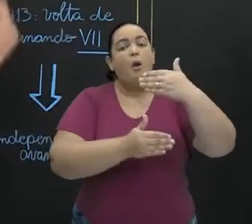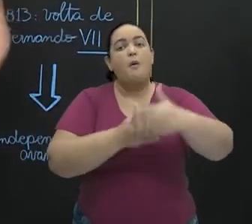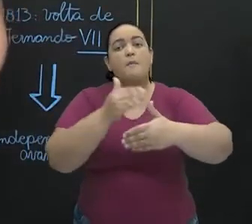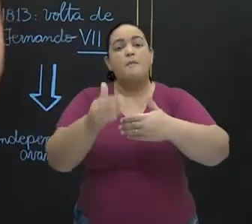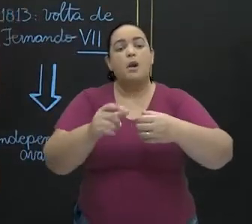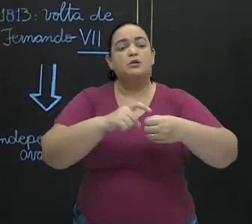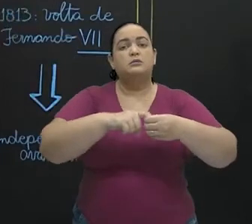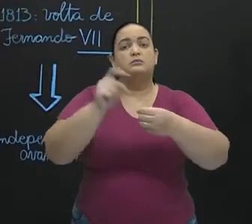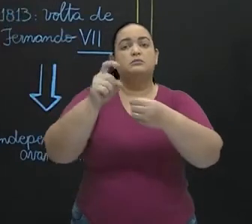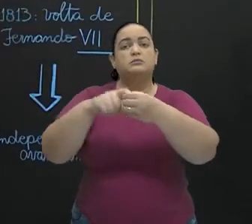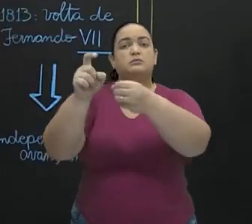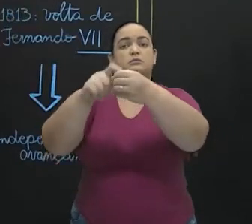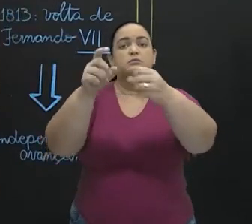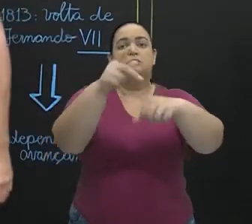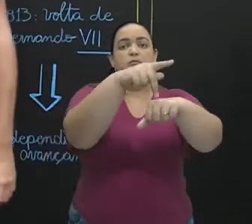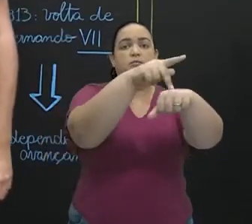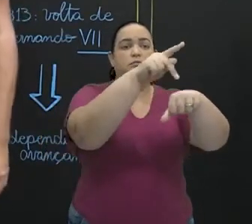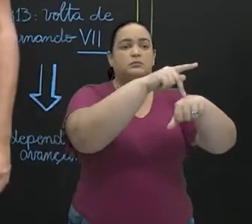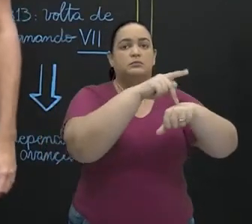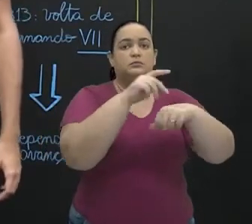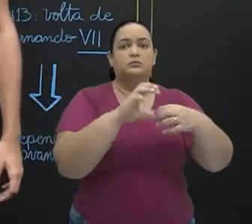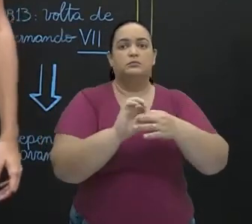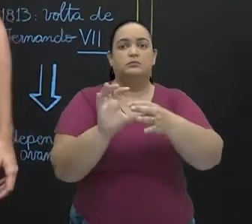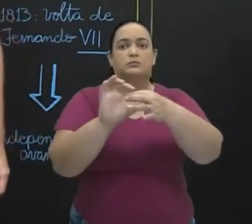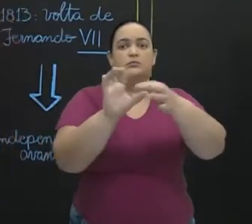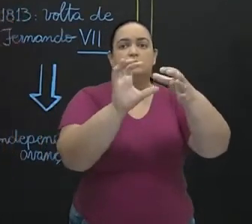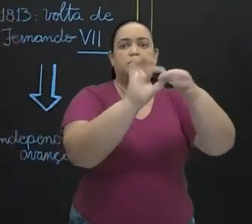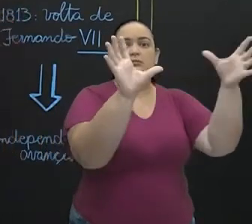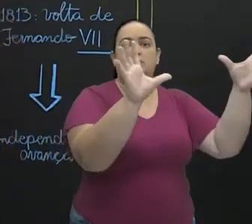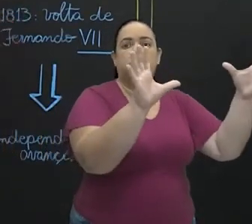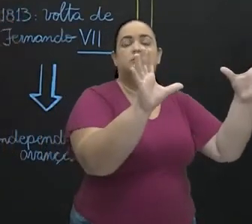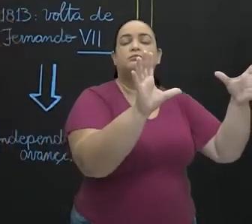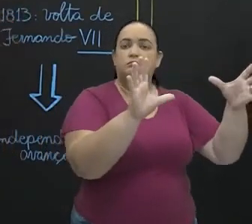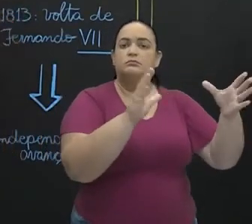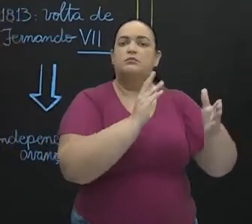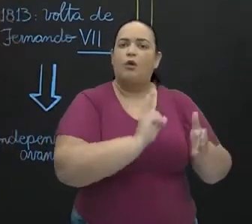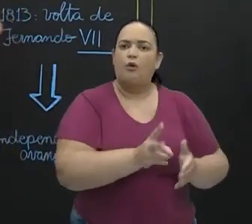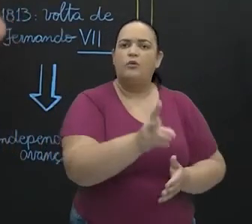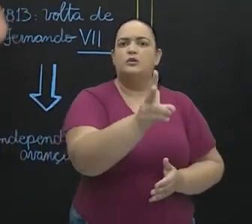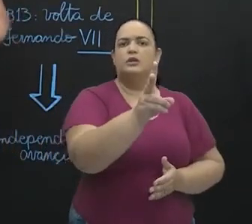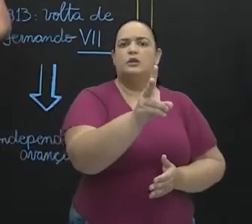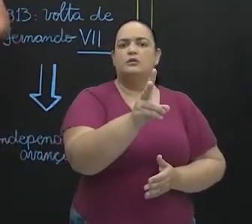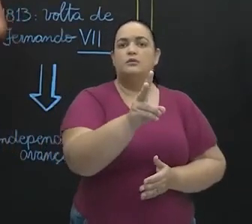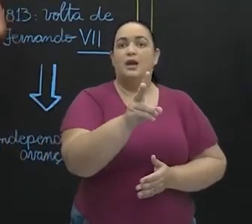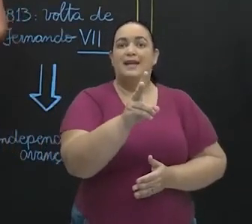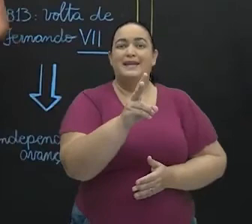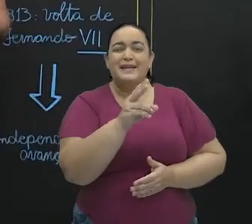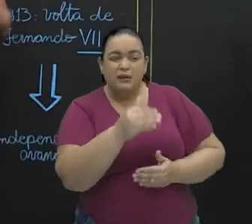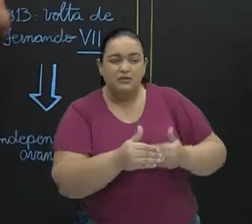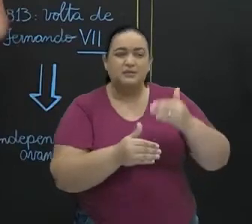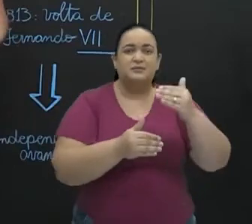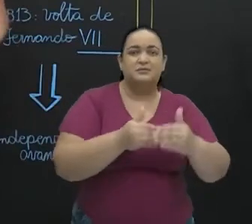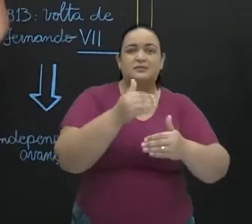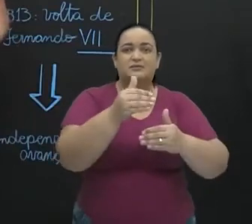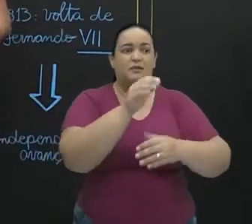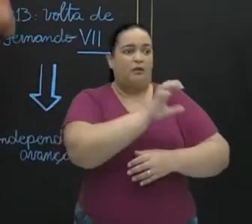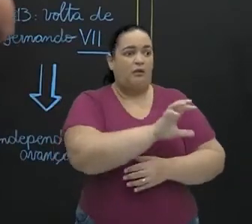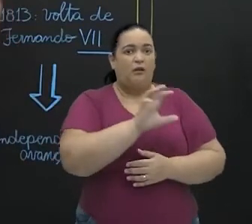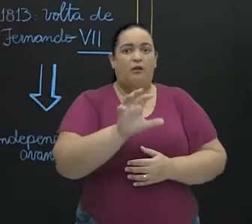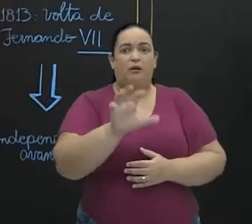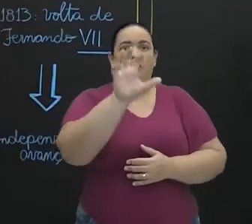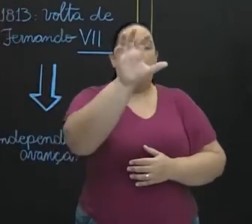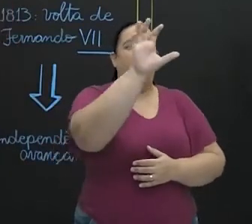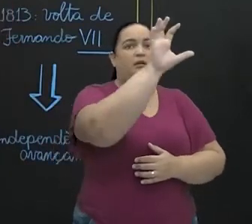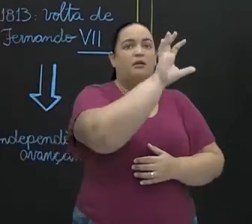e aos poucos, toda essa área que a gente conhecia como América Espanhola, foi se tornando de países independentes.